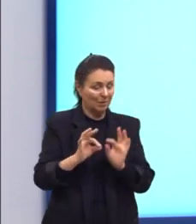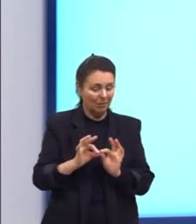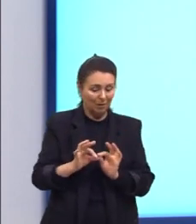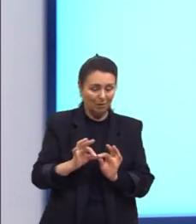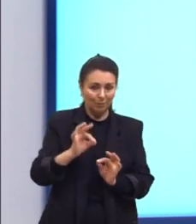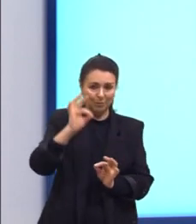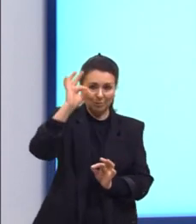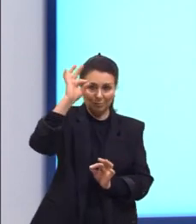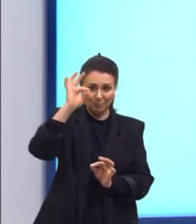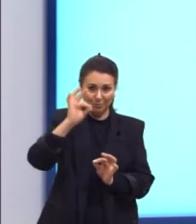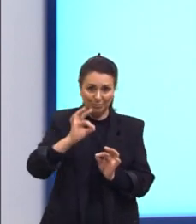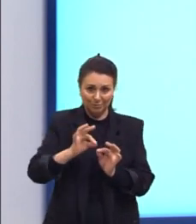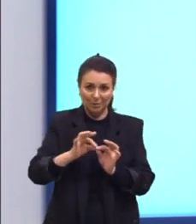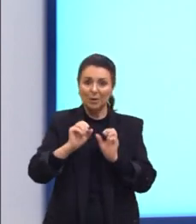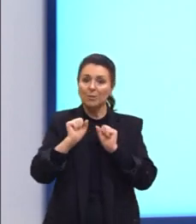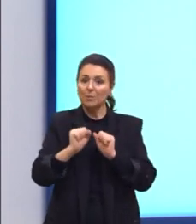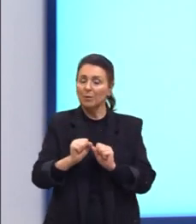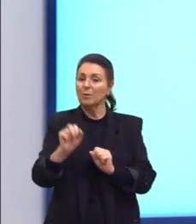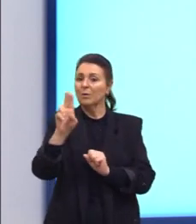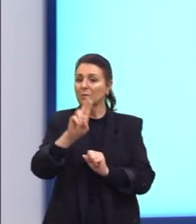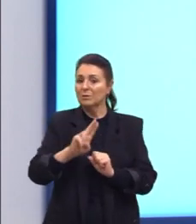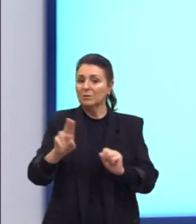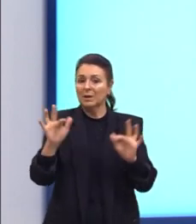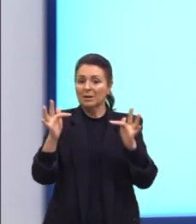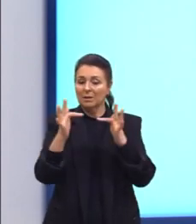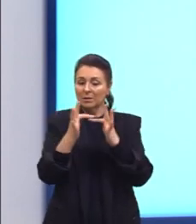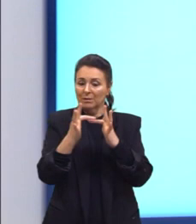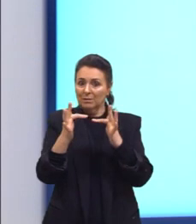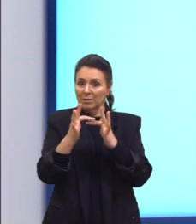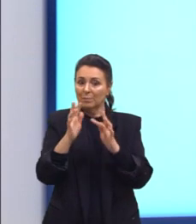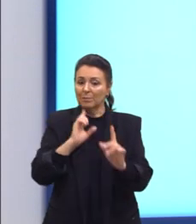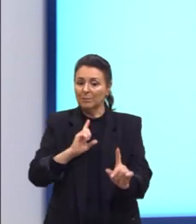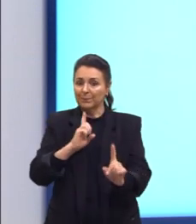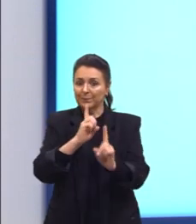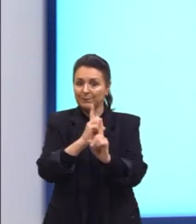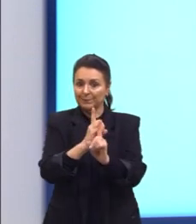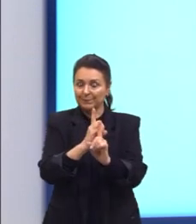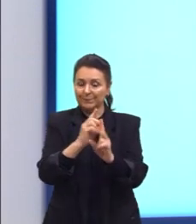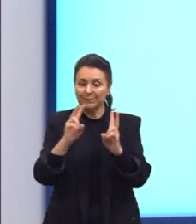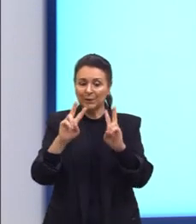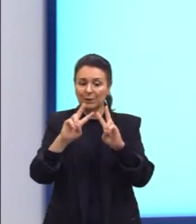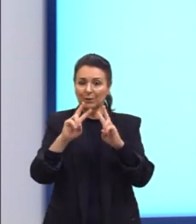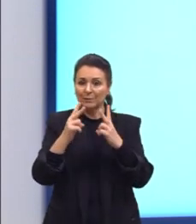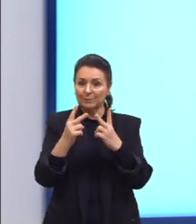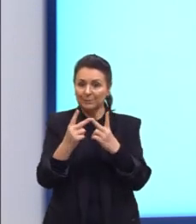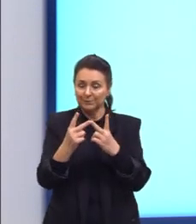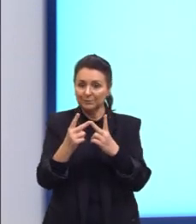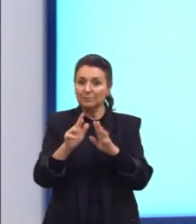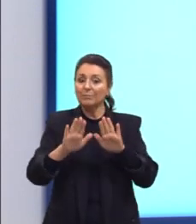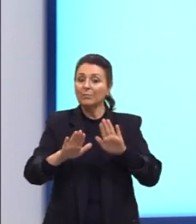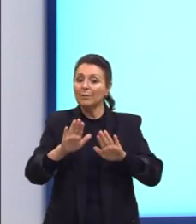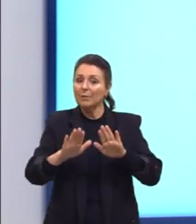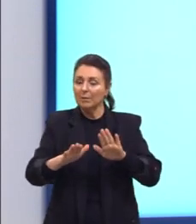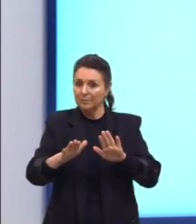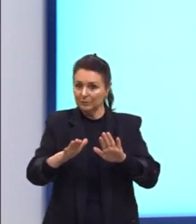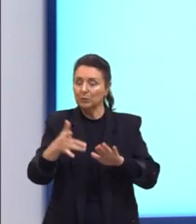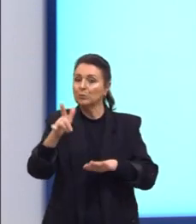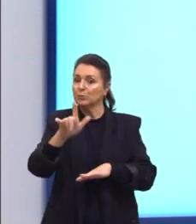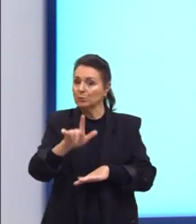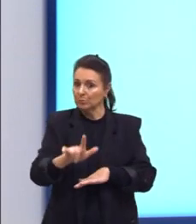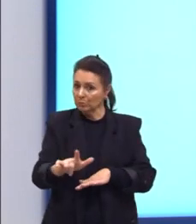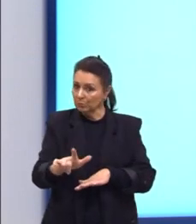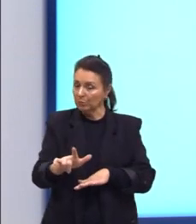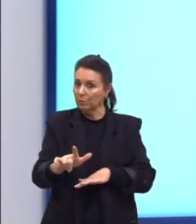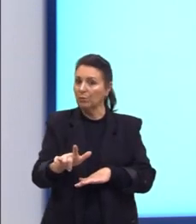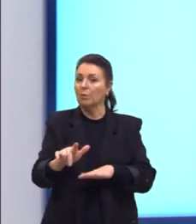Então, nós podemos utilizar somente essa fórmula para chegar no volume, tá? Depende, novamente, da área da